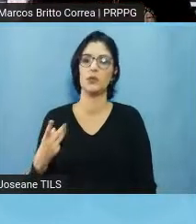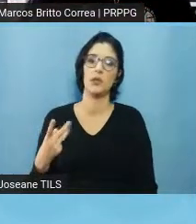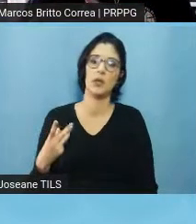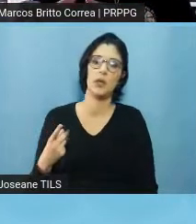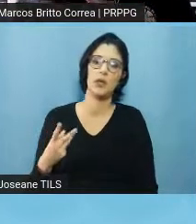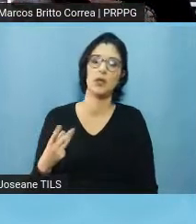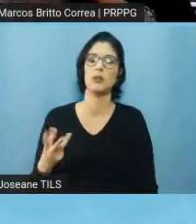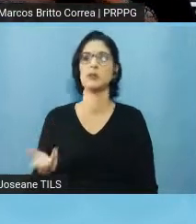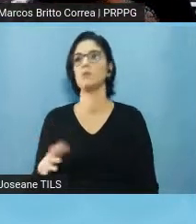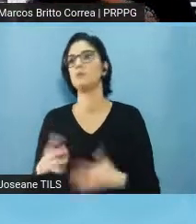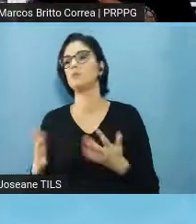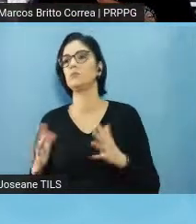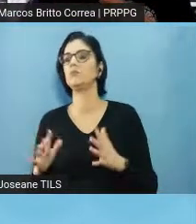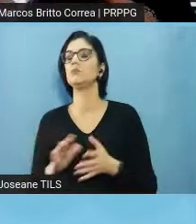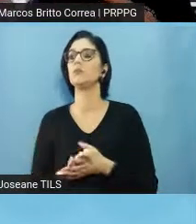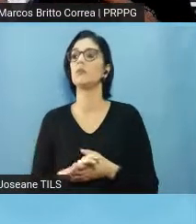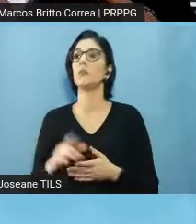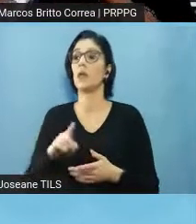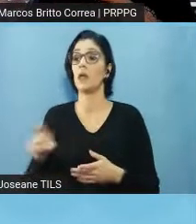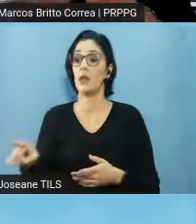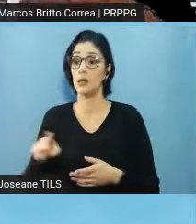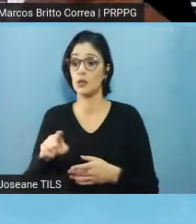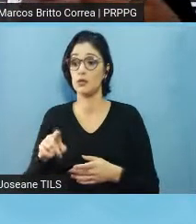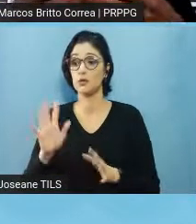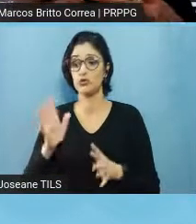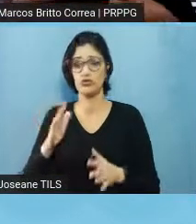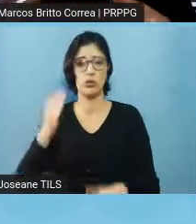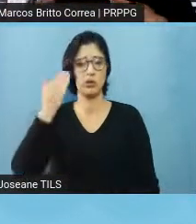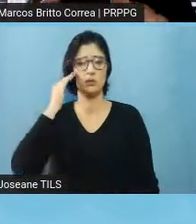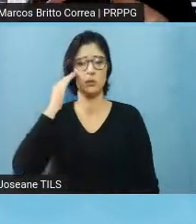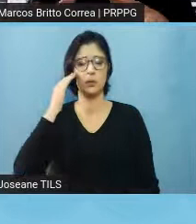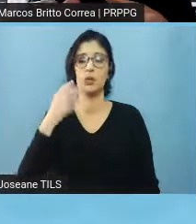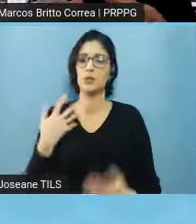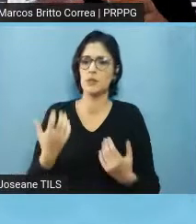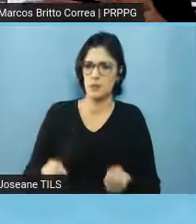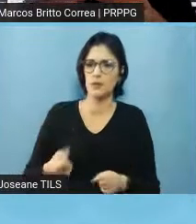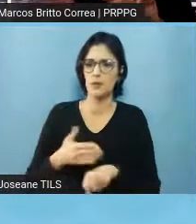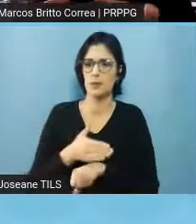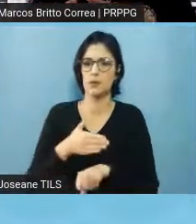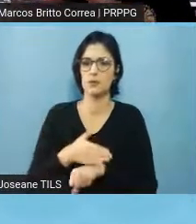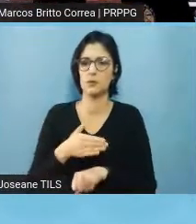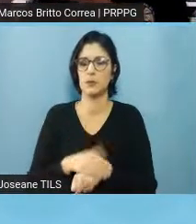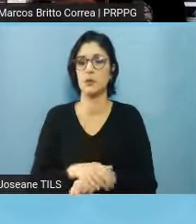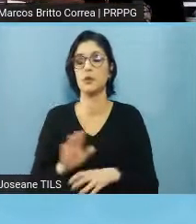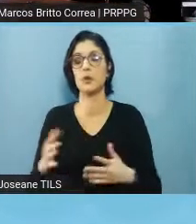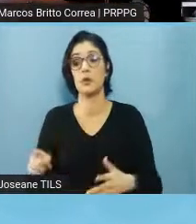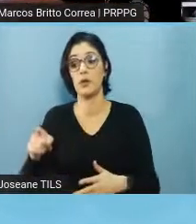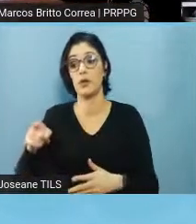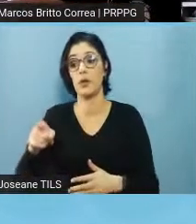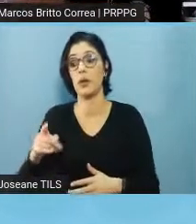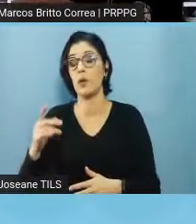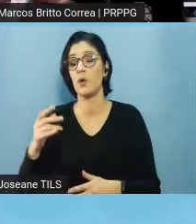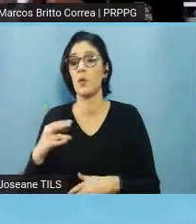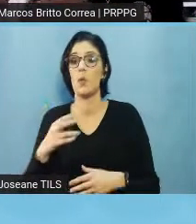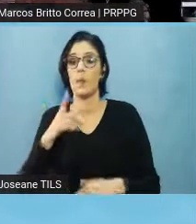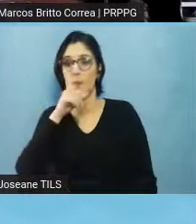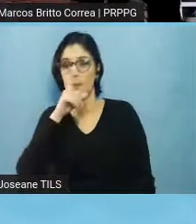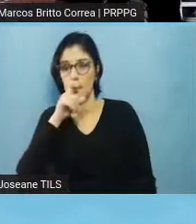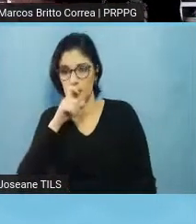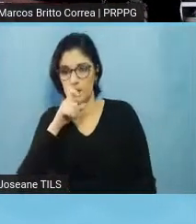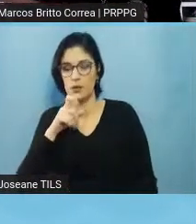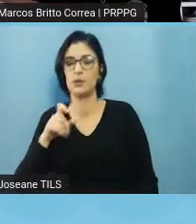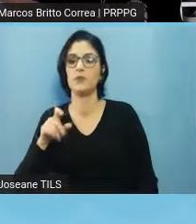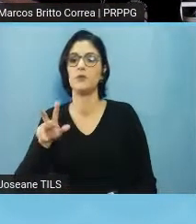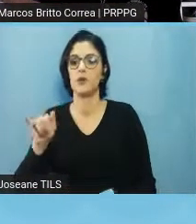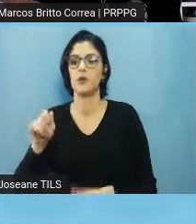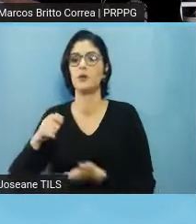pesquisa e para consentir a sua participação, a gente precisa não só da assinatura dos responsáveis, né, porque quem vai assinar